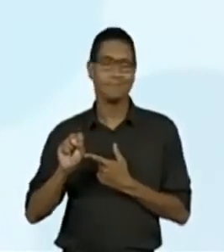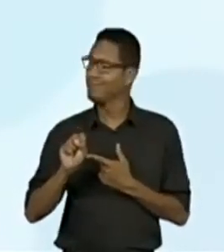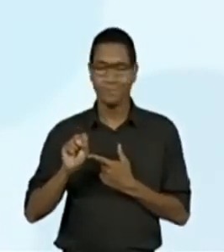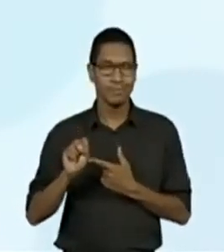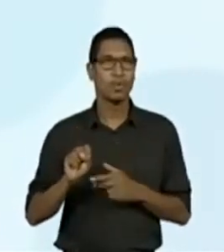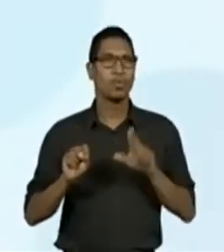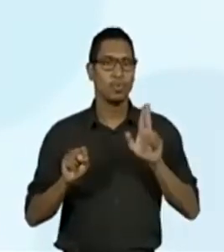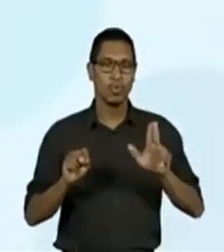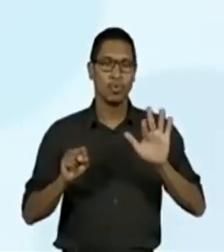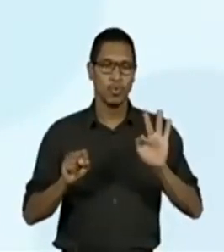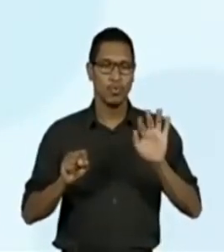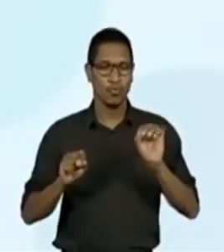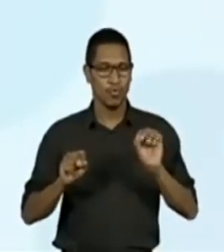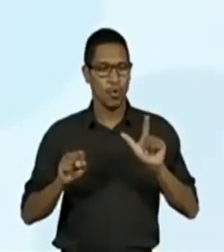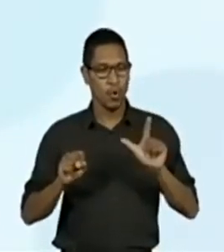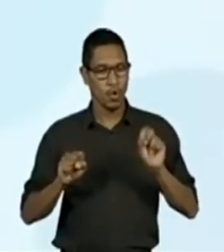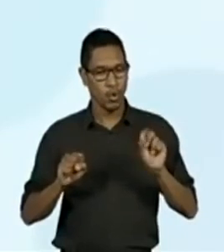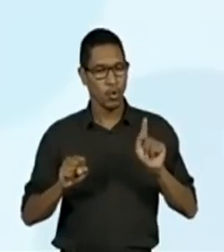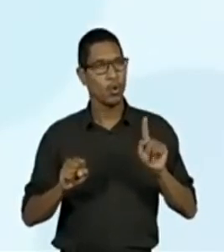Ufólogos